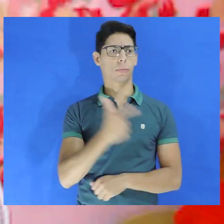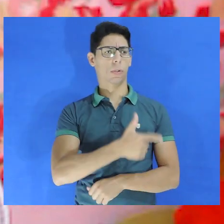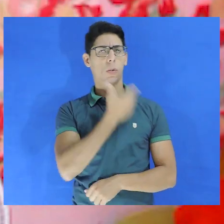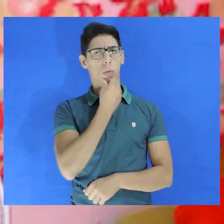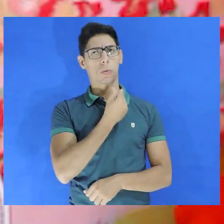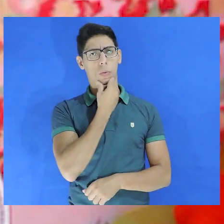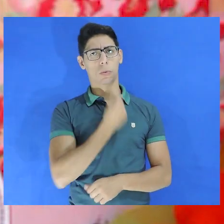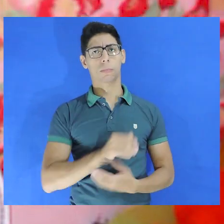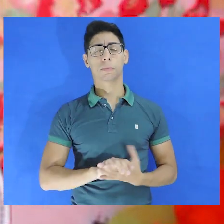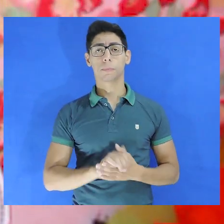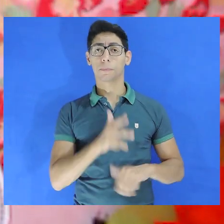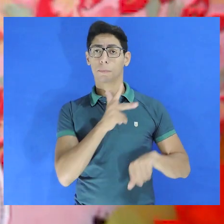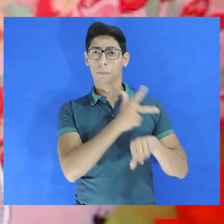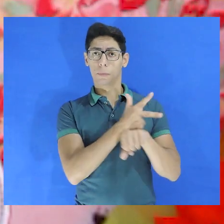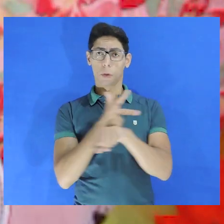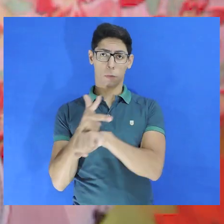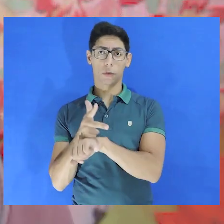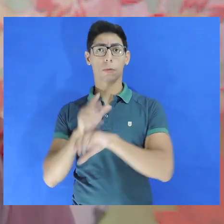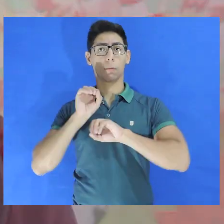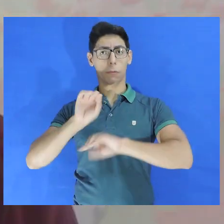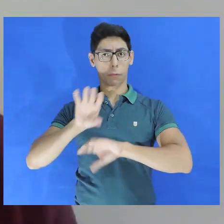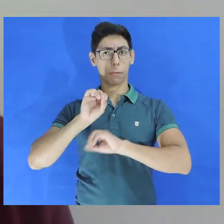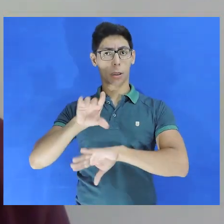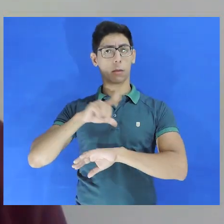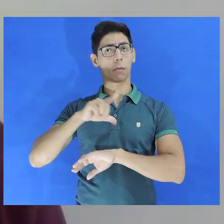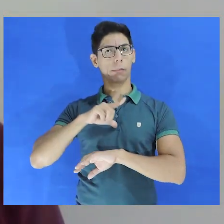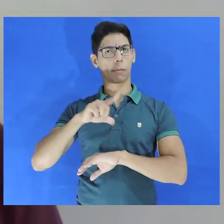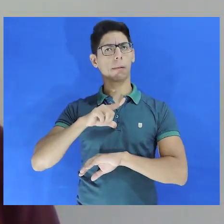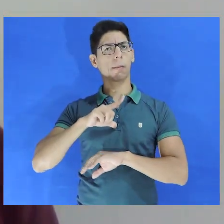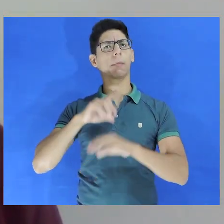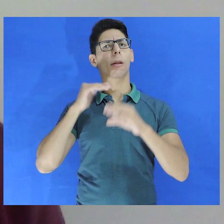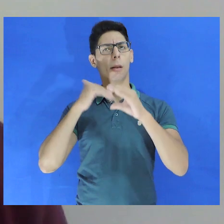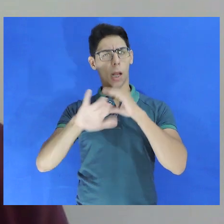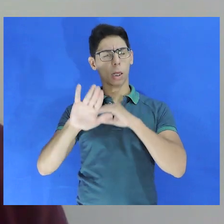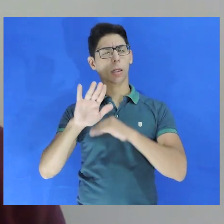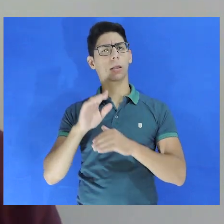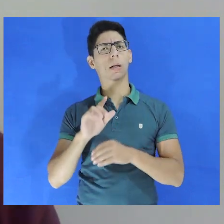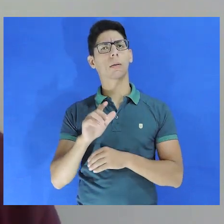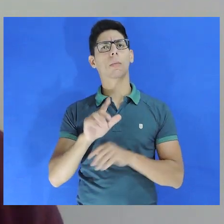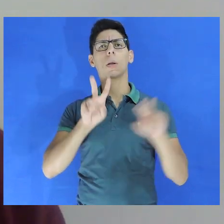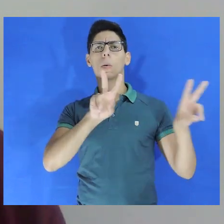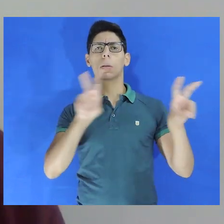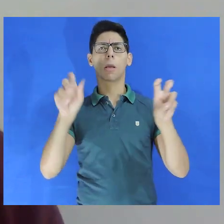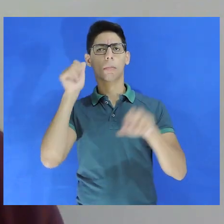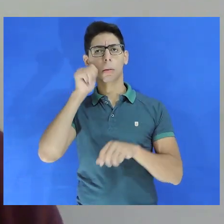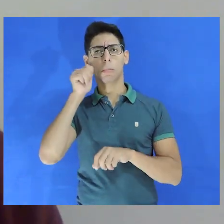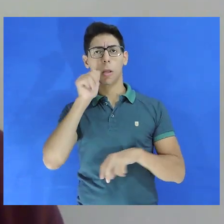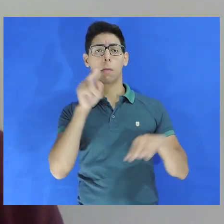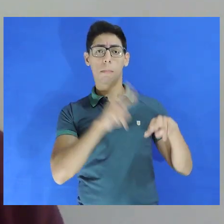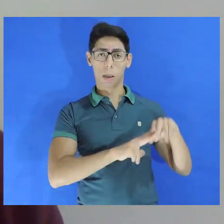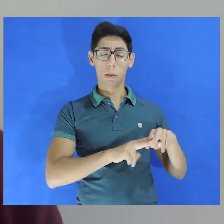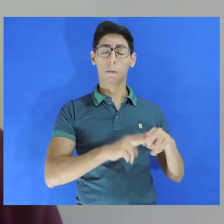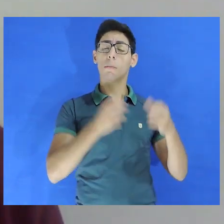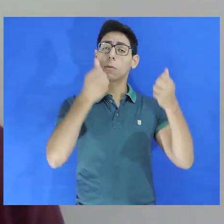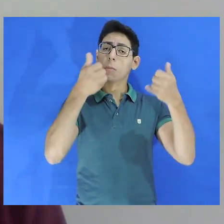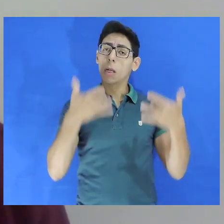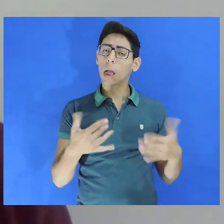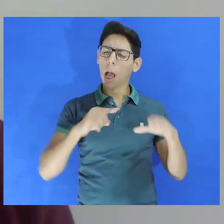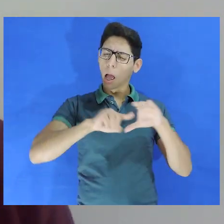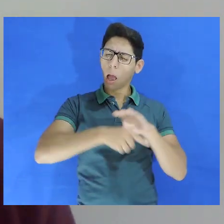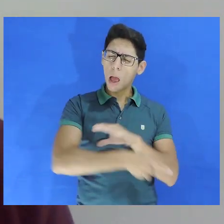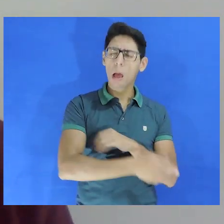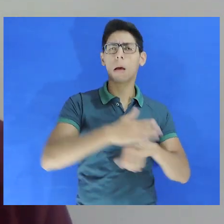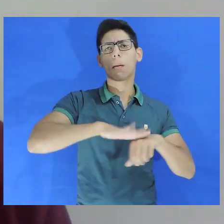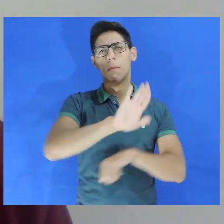que dos homens. No vídeo de formação que será lançado em breve sobre a questão da mulher encarcerada, sem